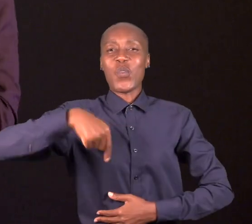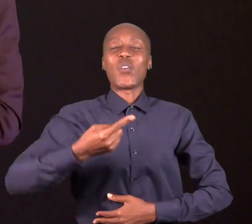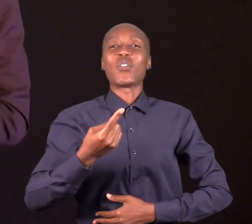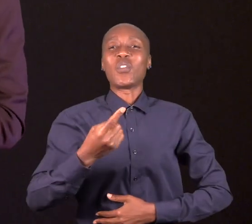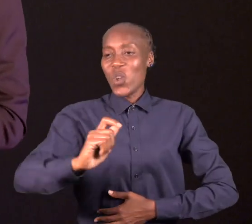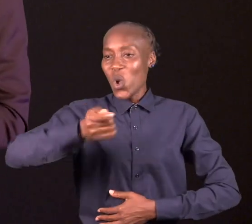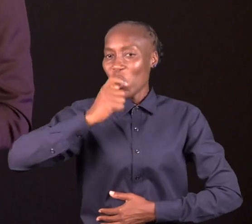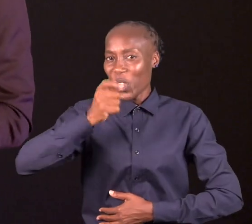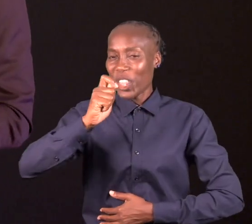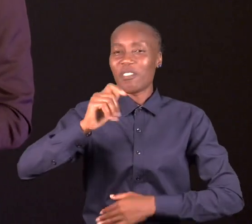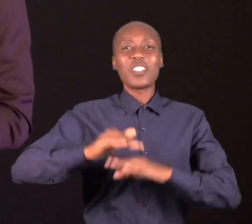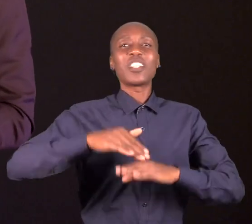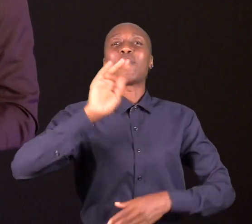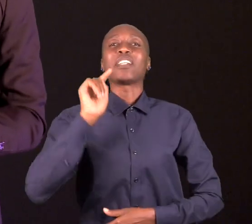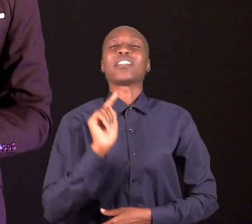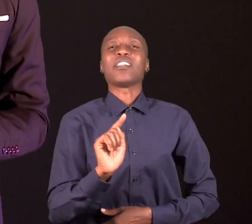significativas.